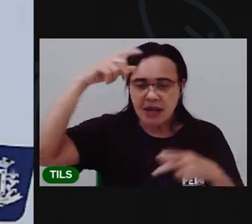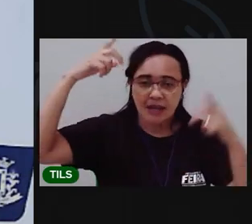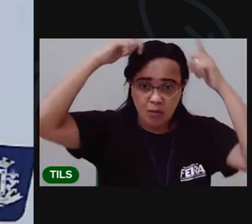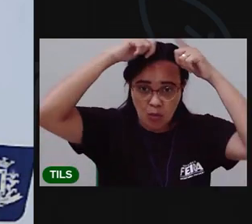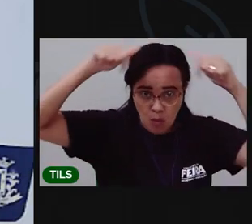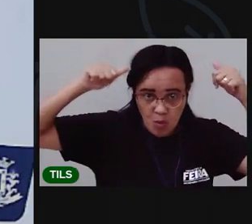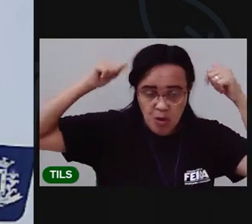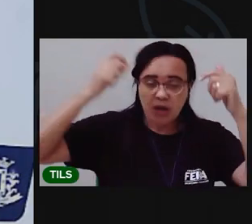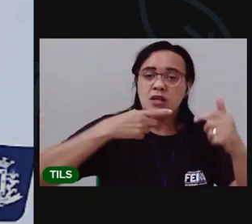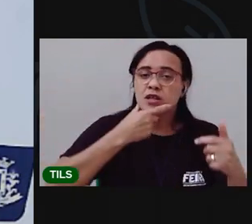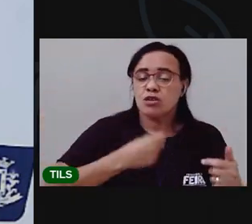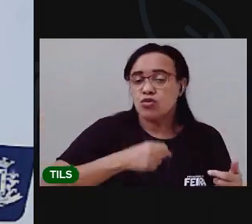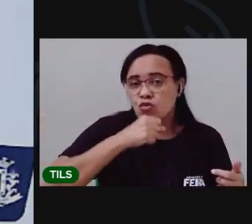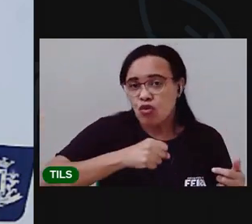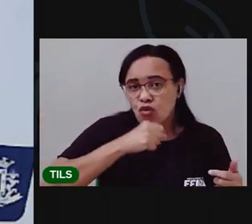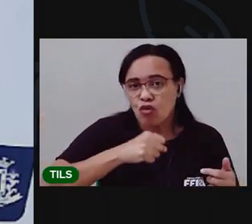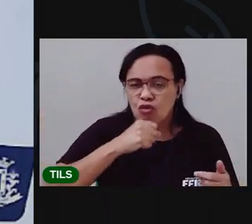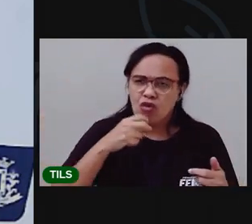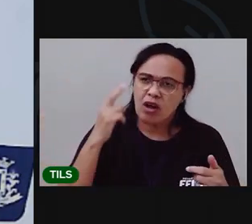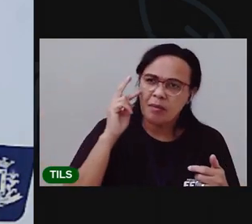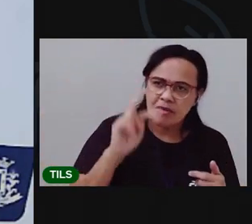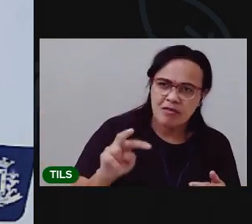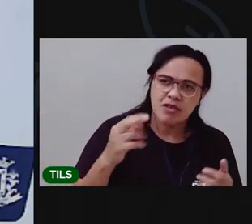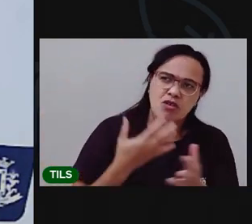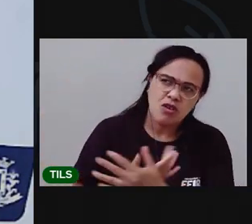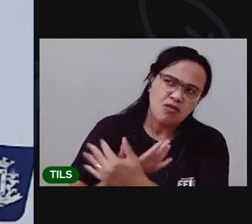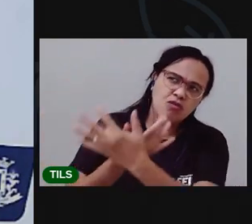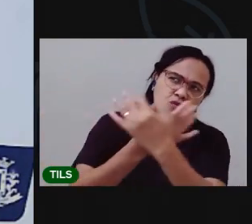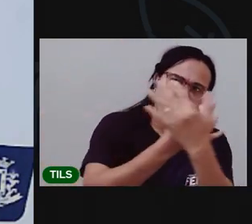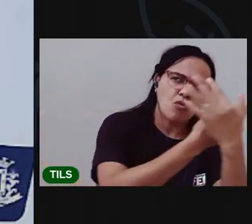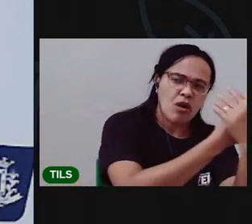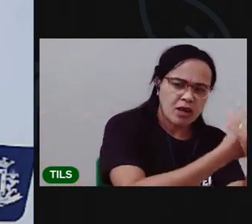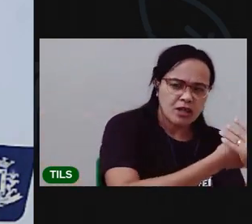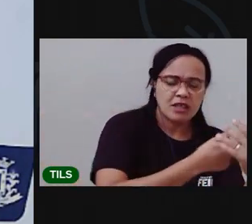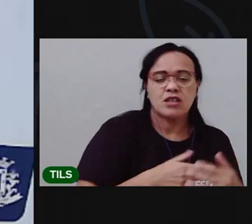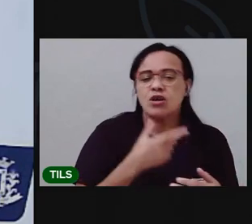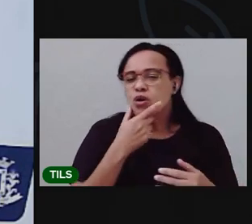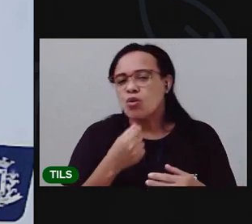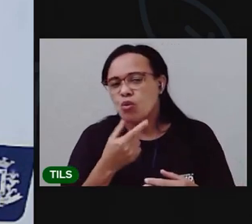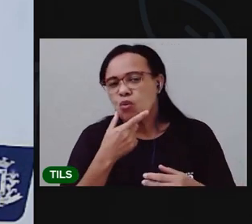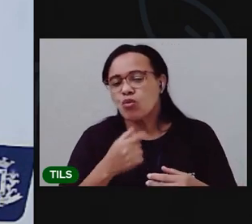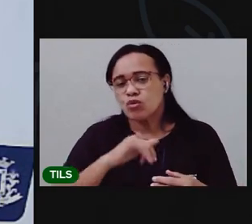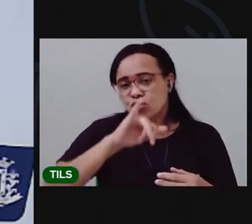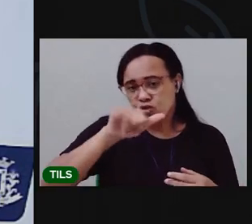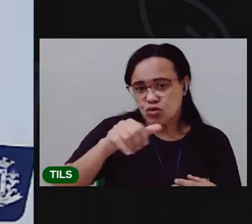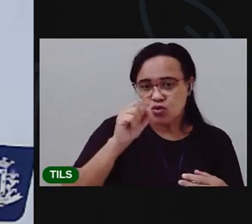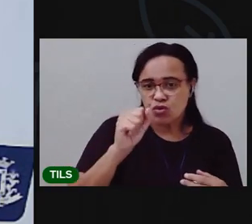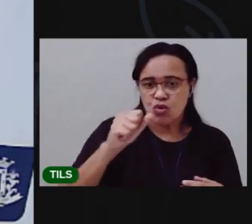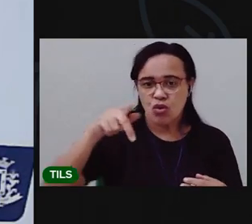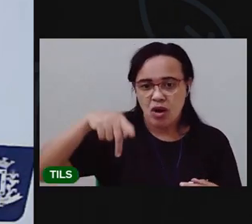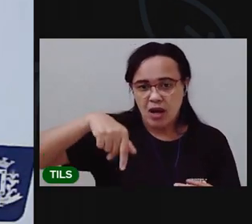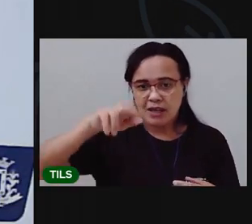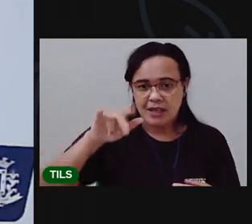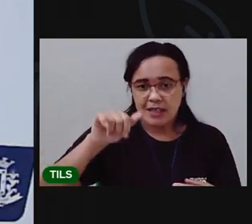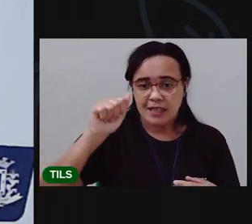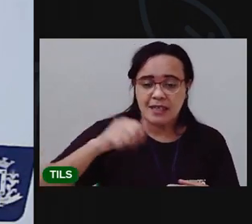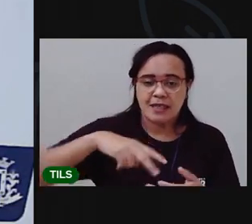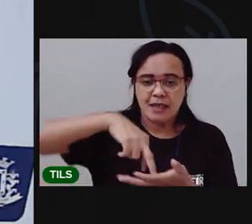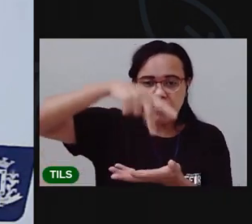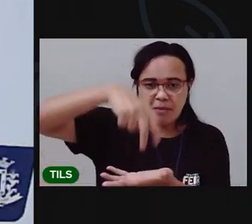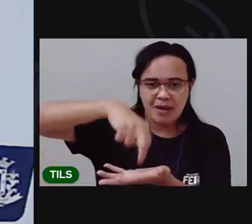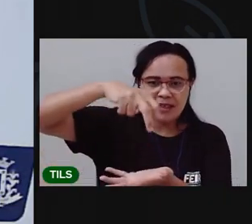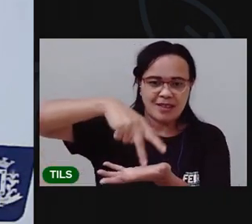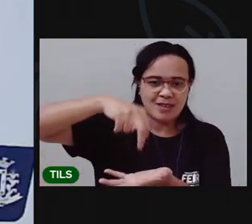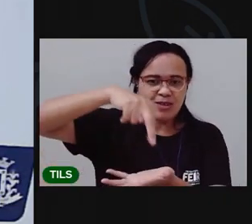assim que ela me viu, badeu asas em vovô, seu joaquim, querinquim, de perna torta, rota, né?